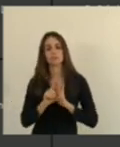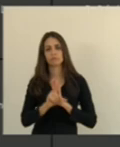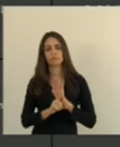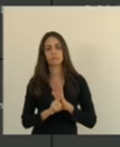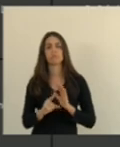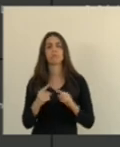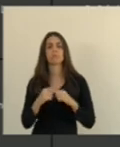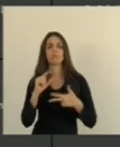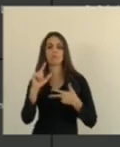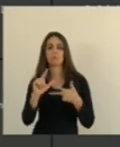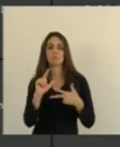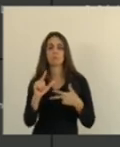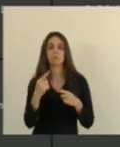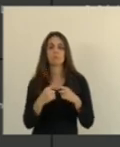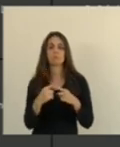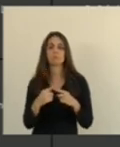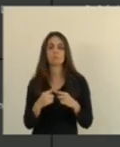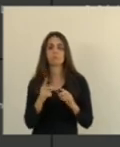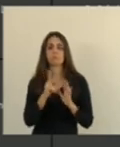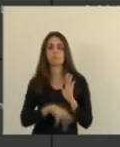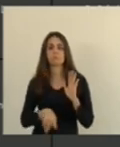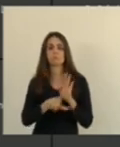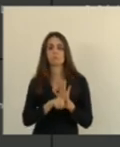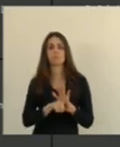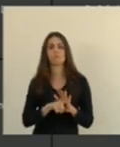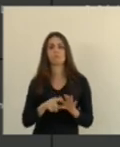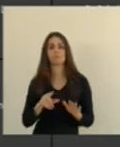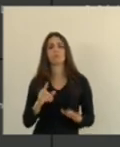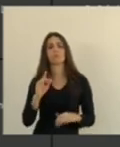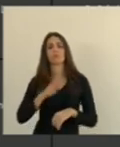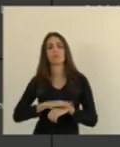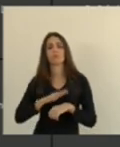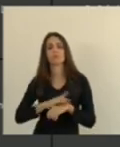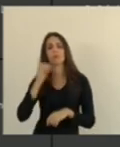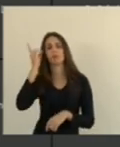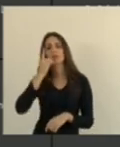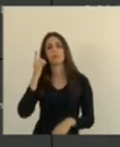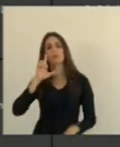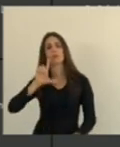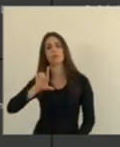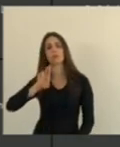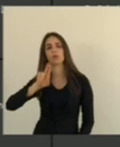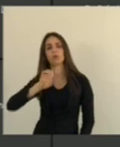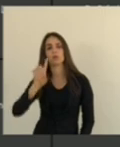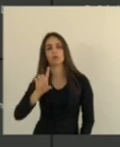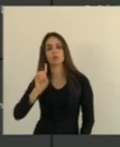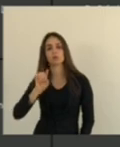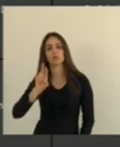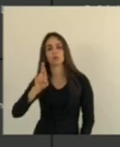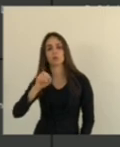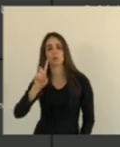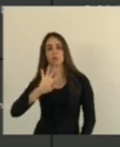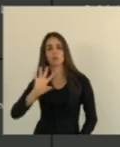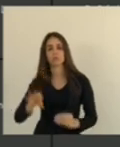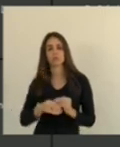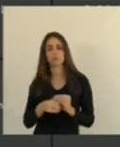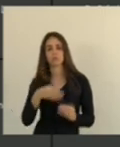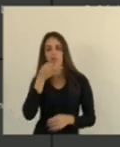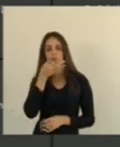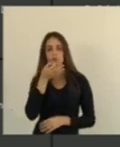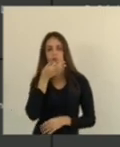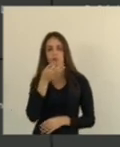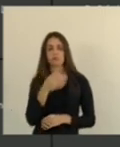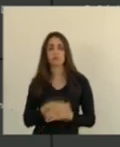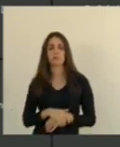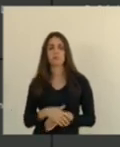405 2019 autoriza o deputado Luiz Durão e com a emenda oral sugerida